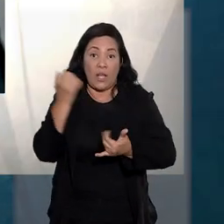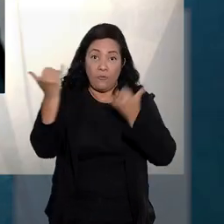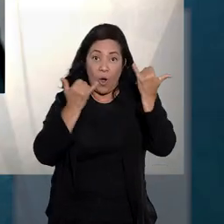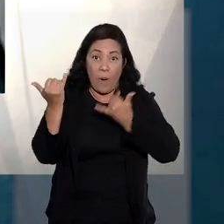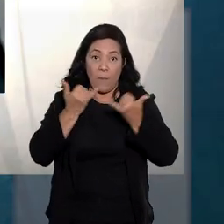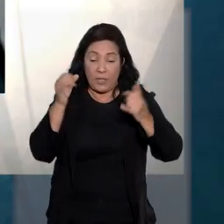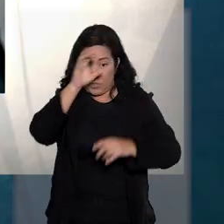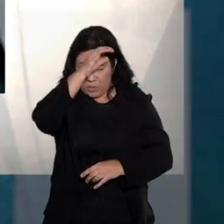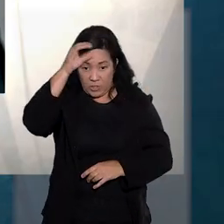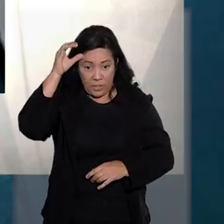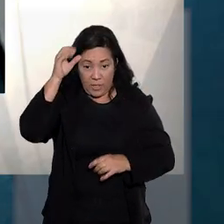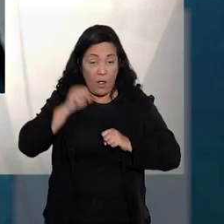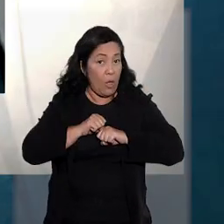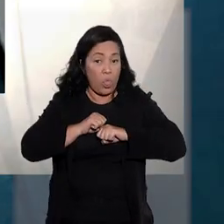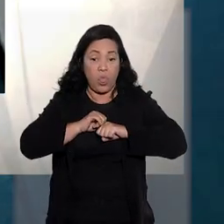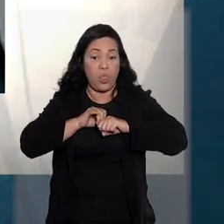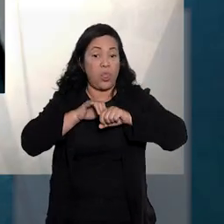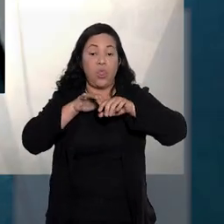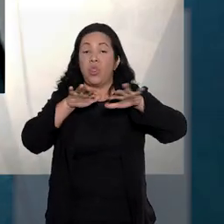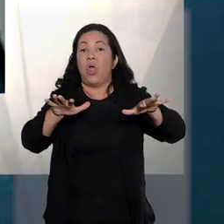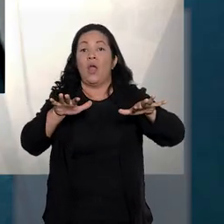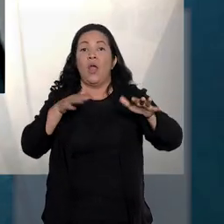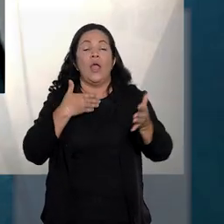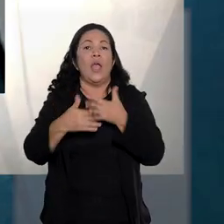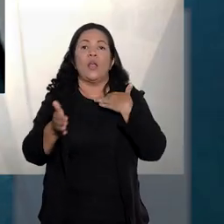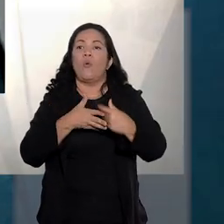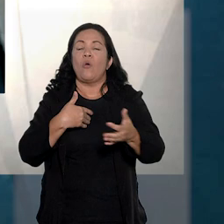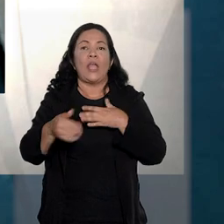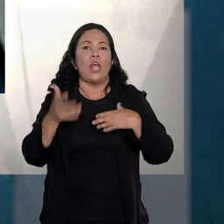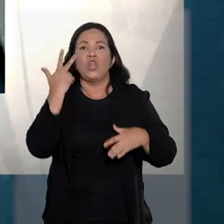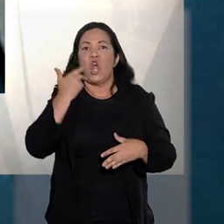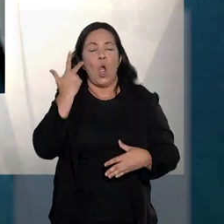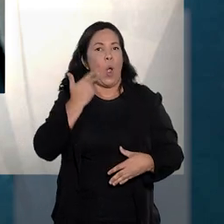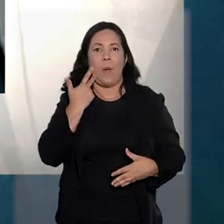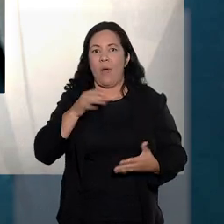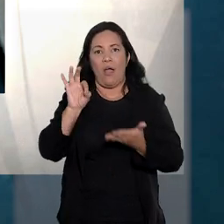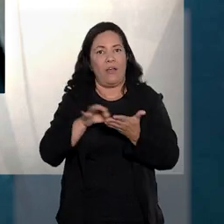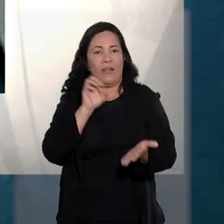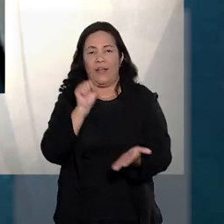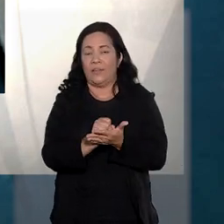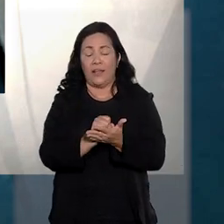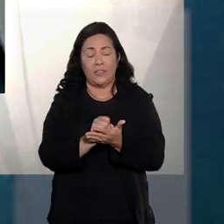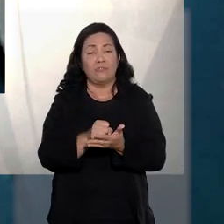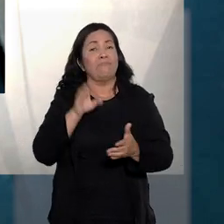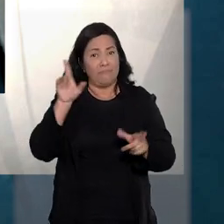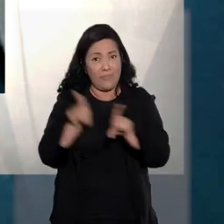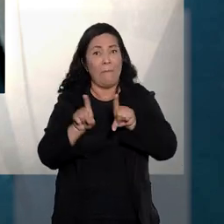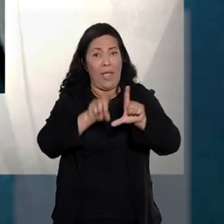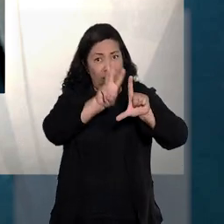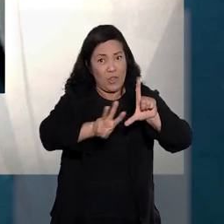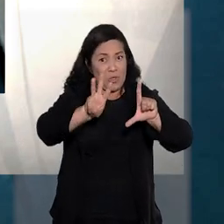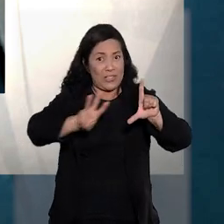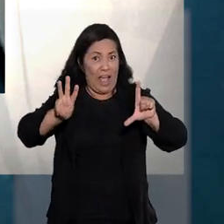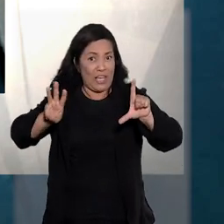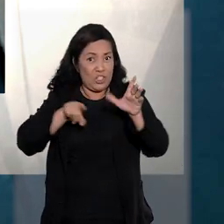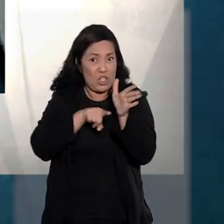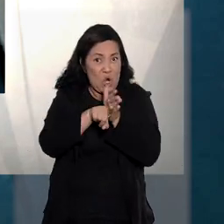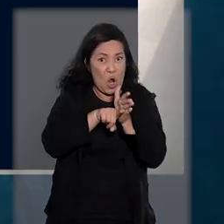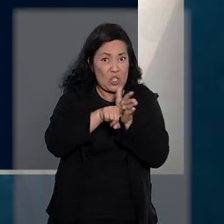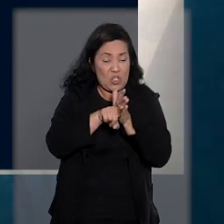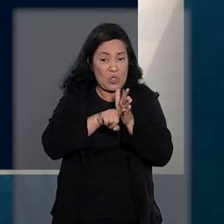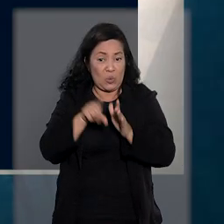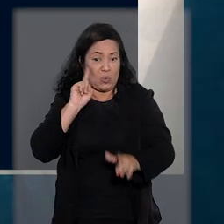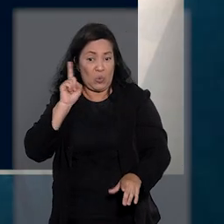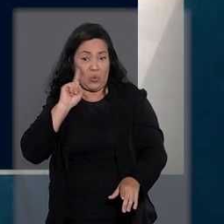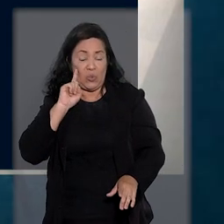os dados da cliente vazados são aqueles que se fornecem em qualquer cadastro, inclusive nos sites consultados no dia a dia,